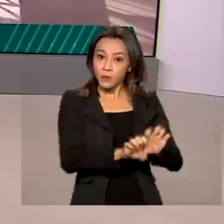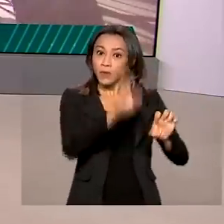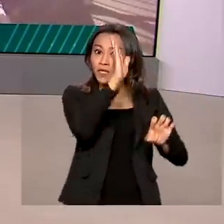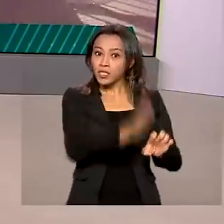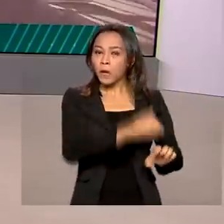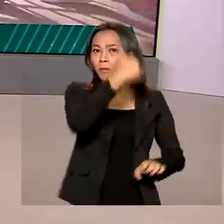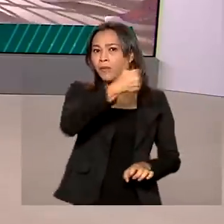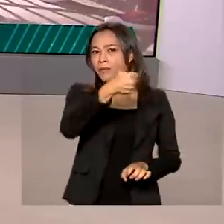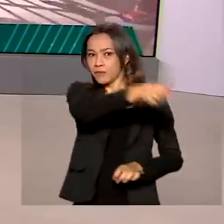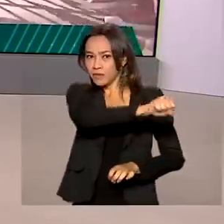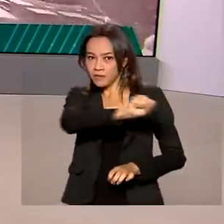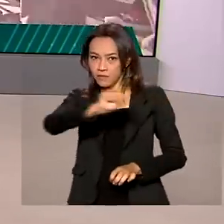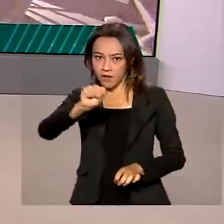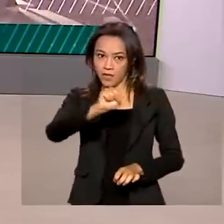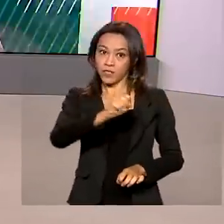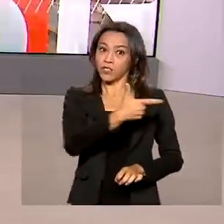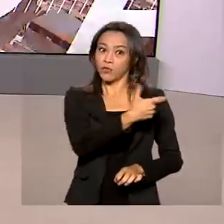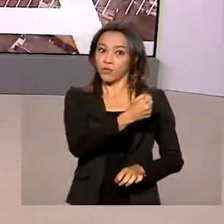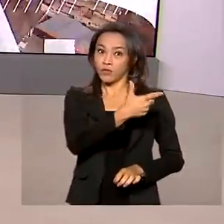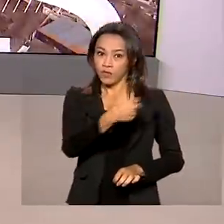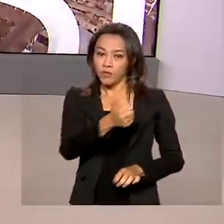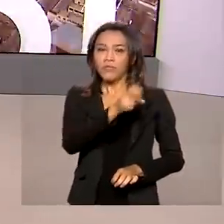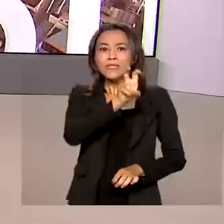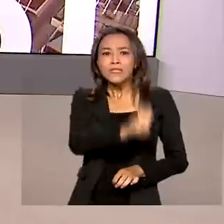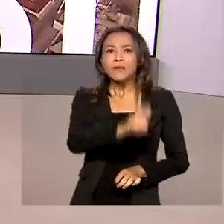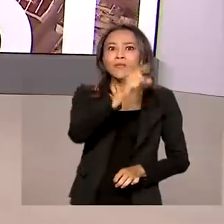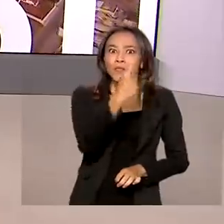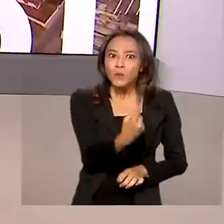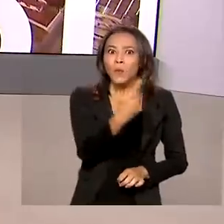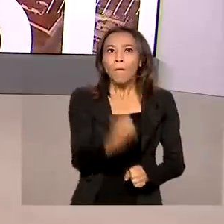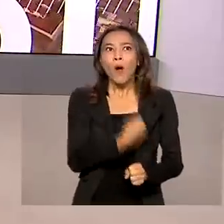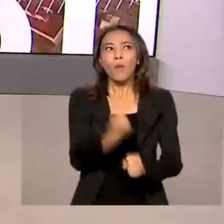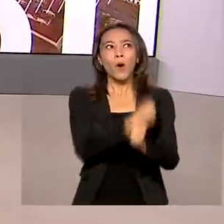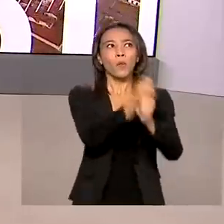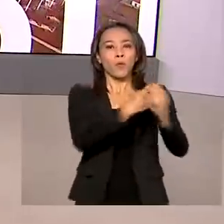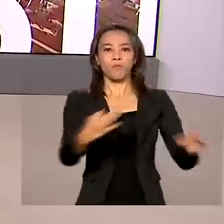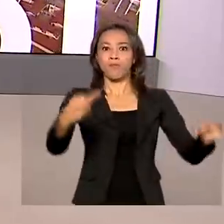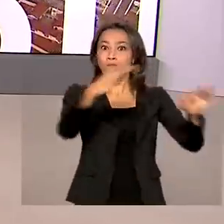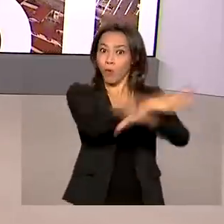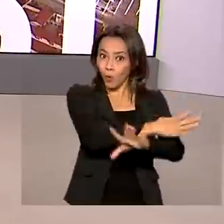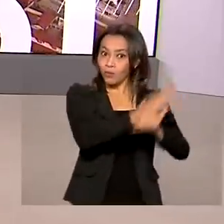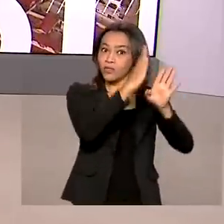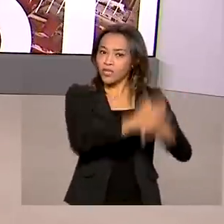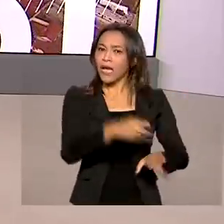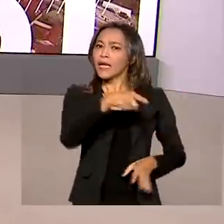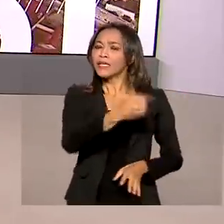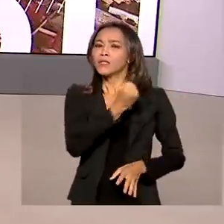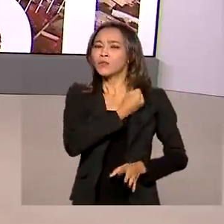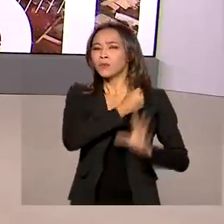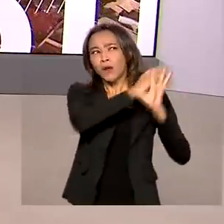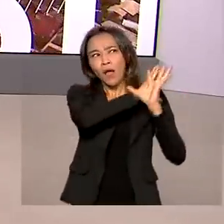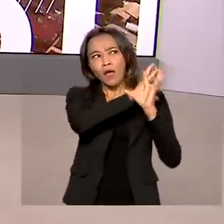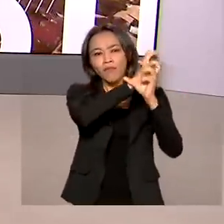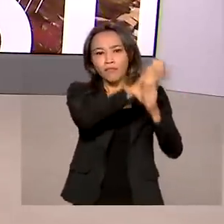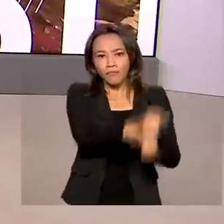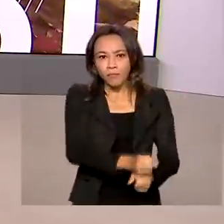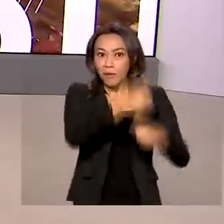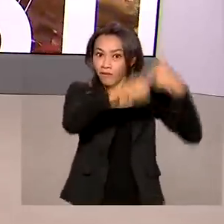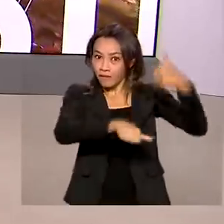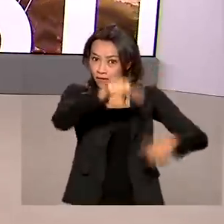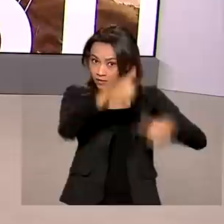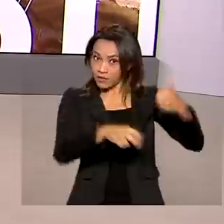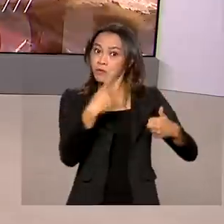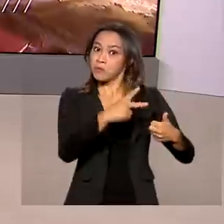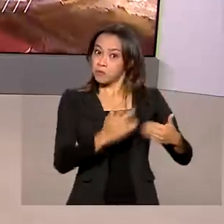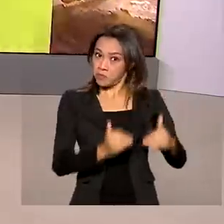primeiro semestre de 2021 com 51 obras entregues. Os números fazem parte do balanço feito pela pasta, que também